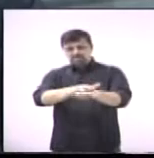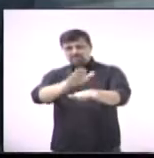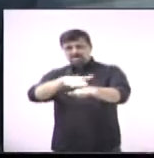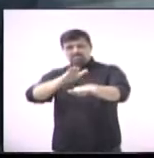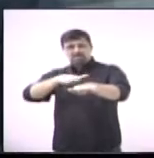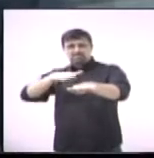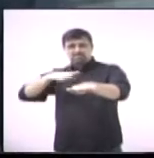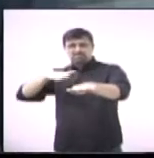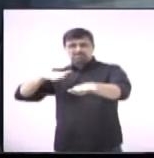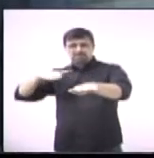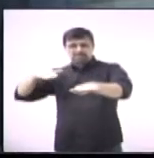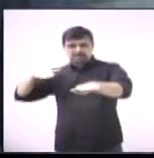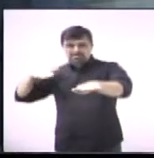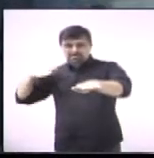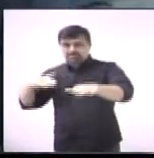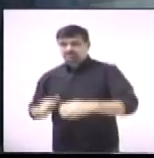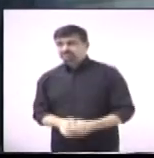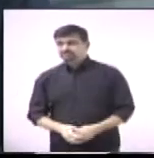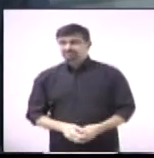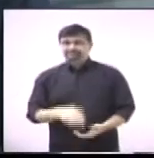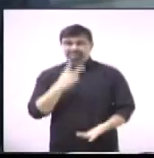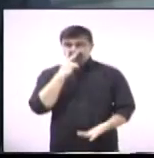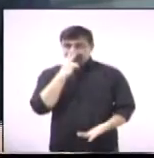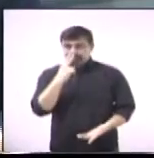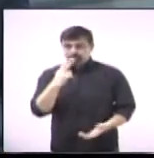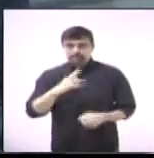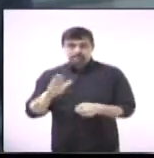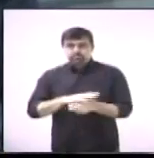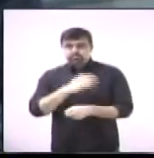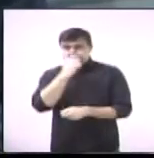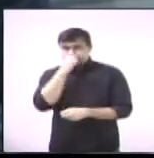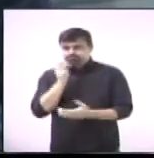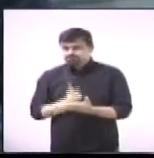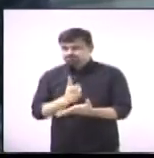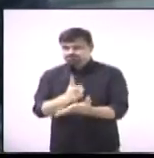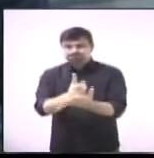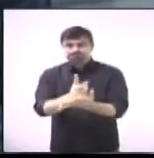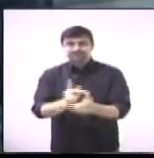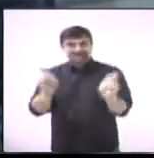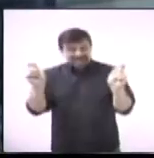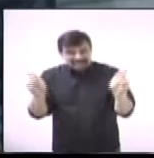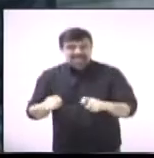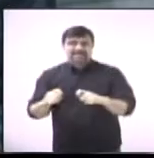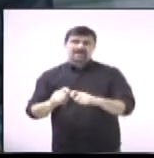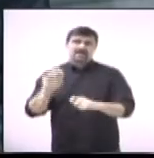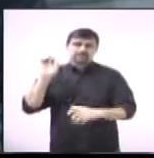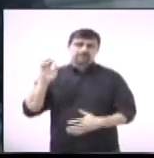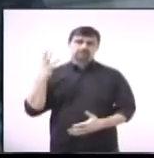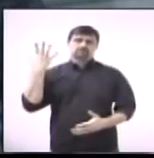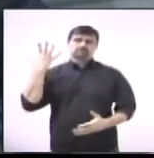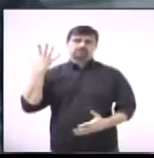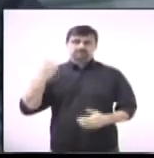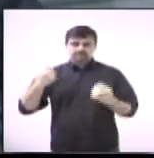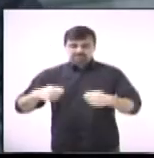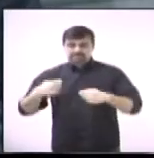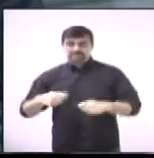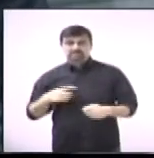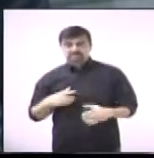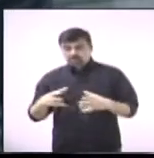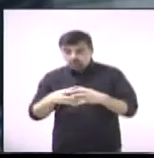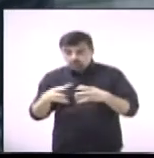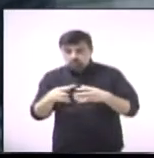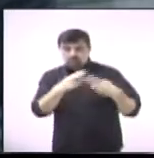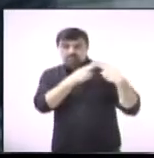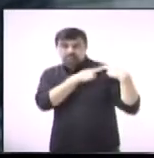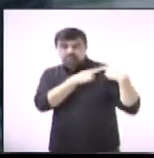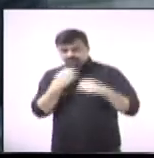a vapor e companhia, parece uma questão tão fácil de ser resolvida, e as autoridades, Artesp,